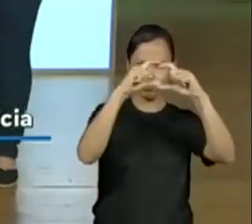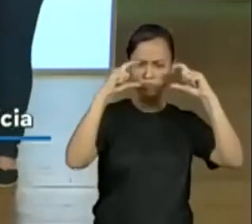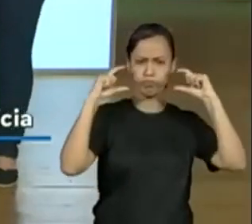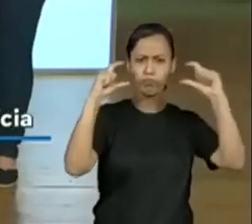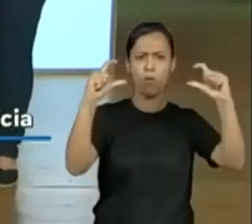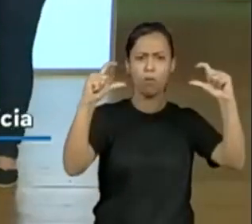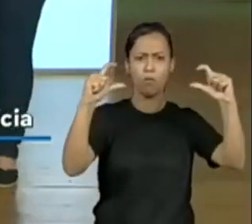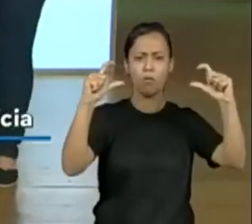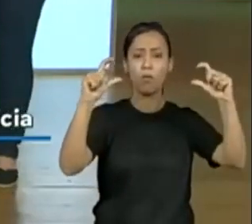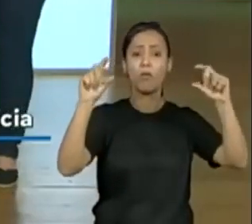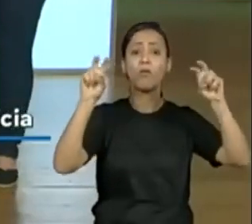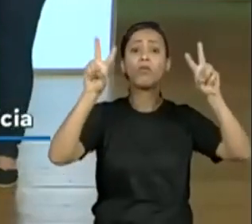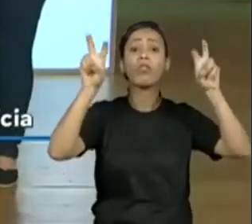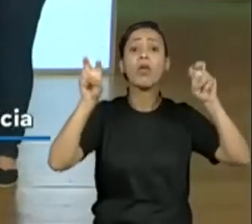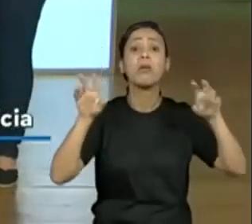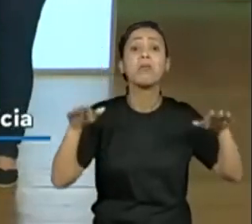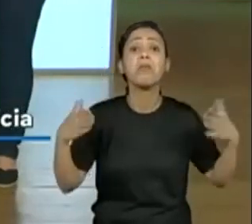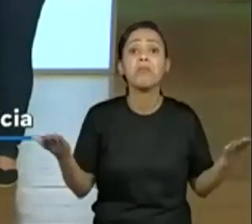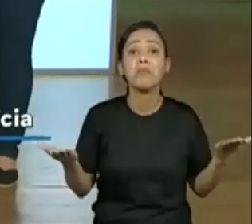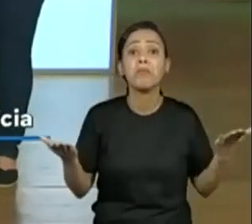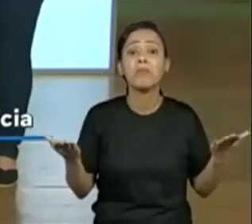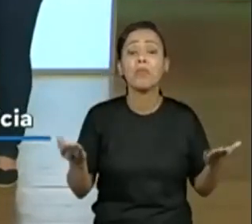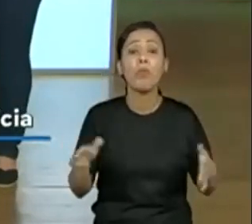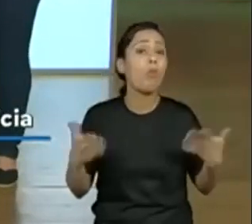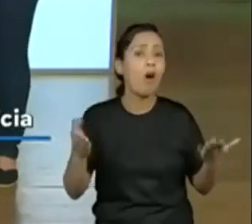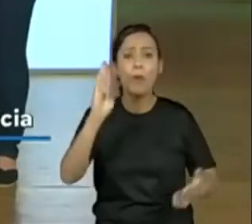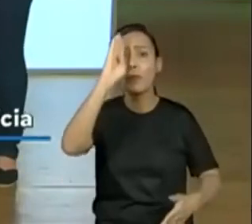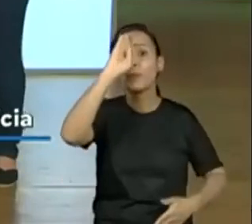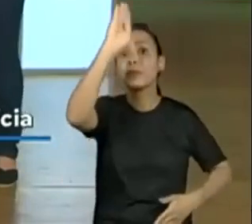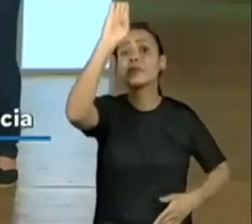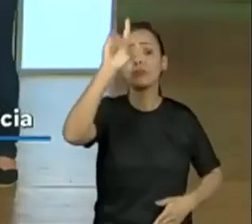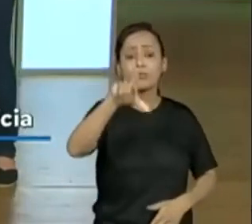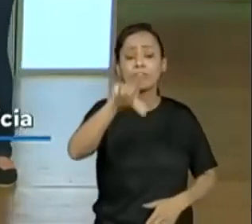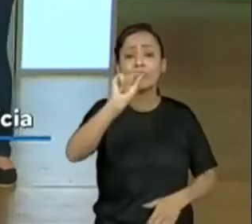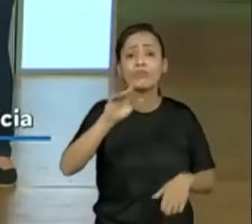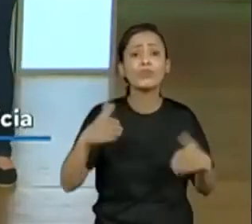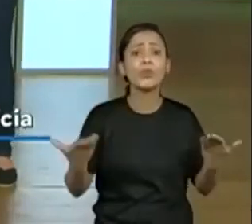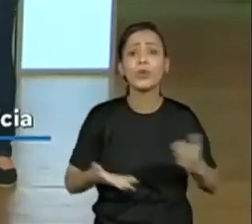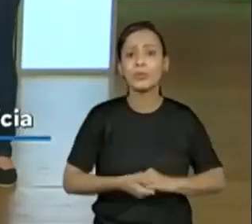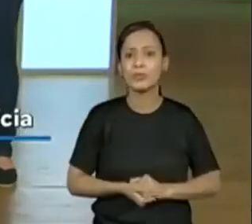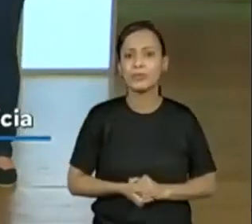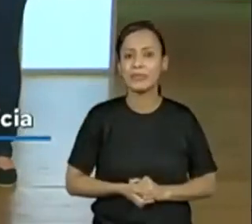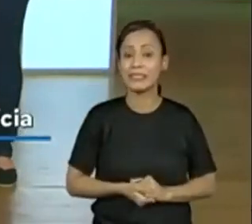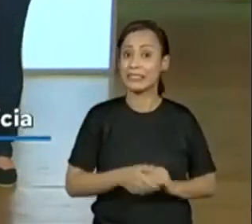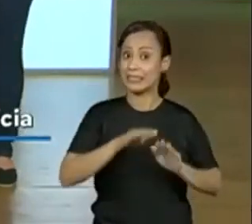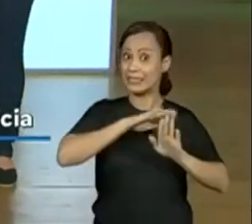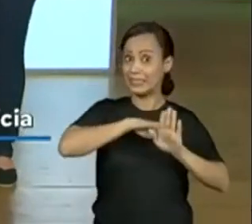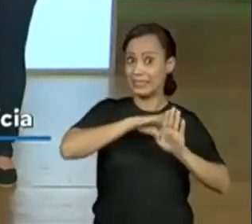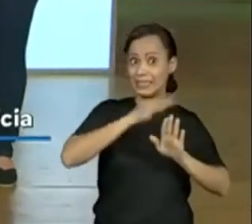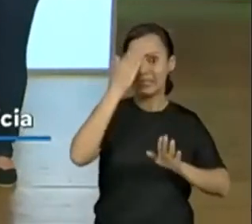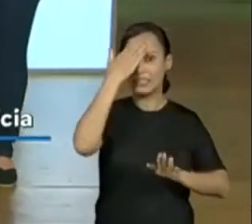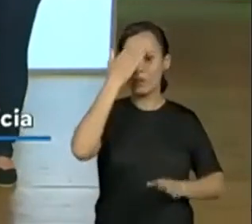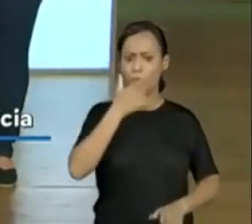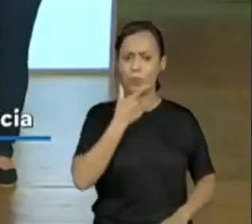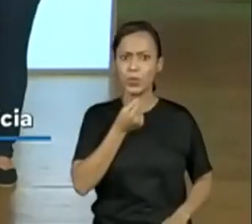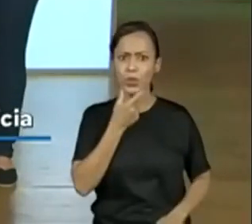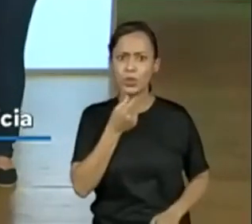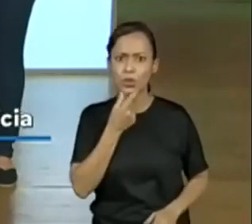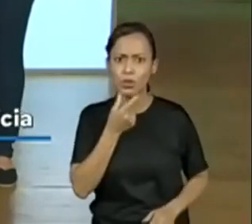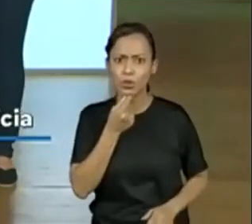acreditam que a notícia tratará? O que significa dizer que o garoto ganhou